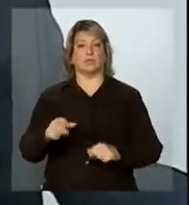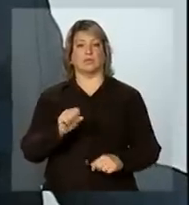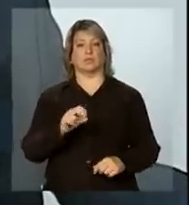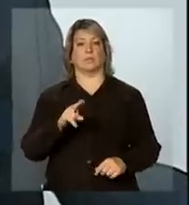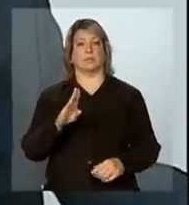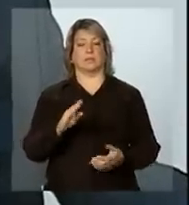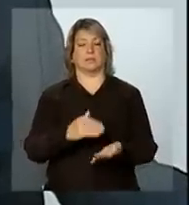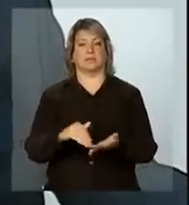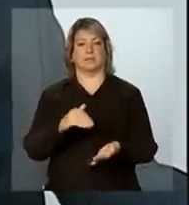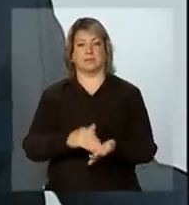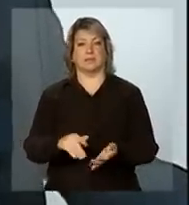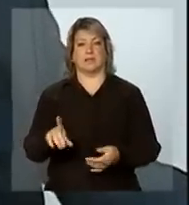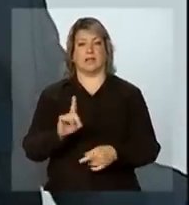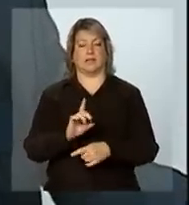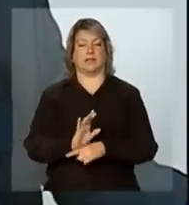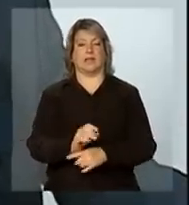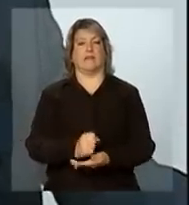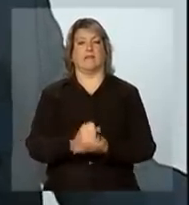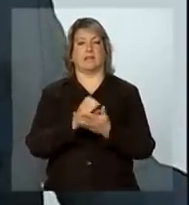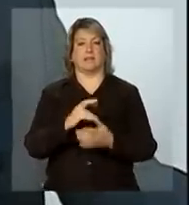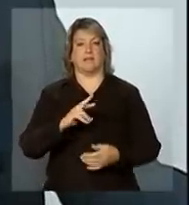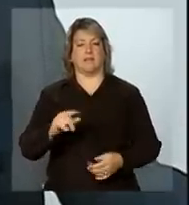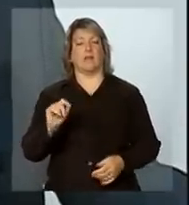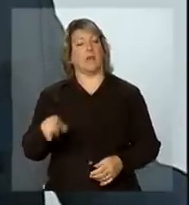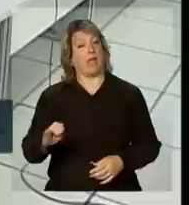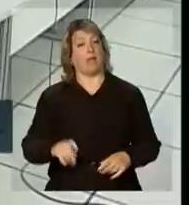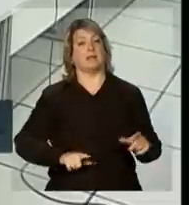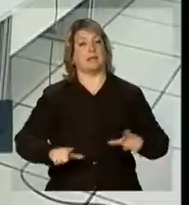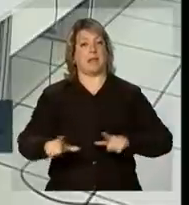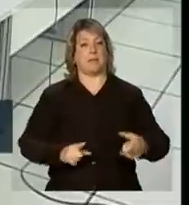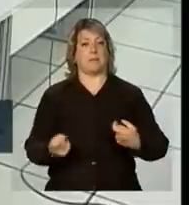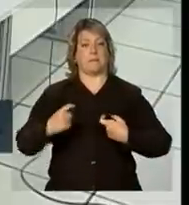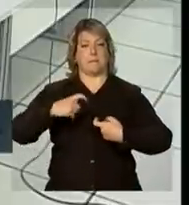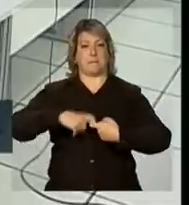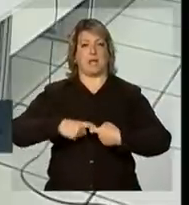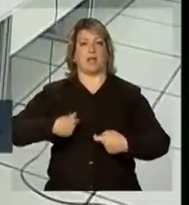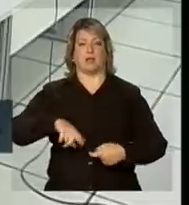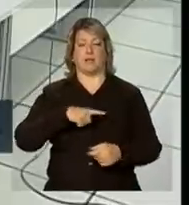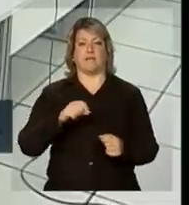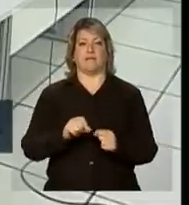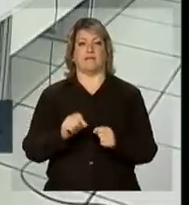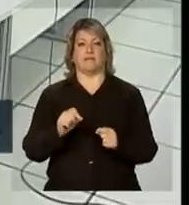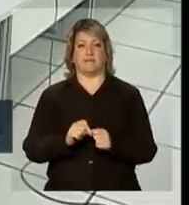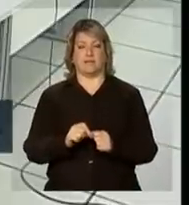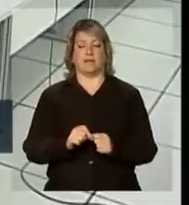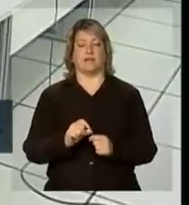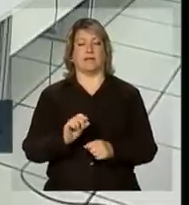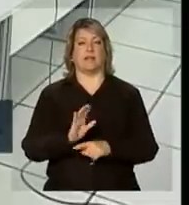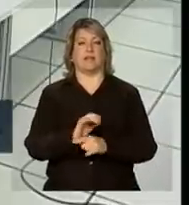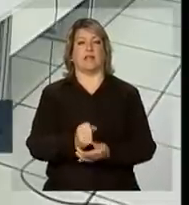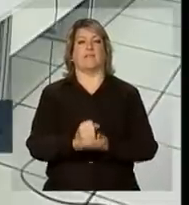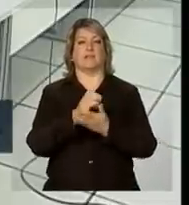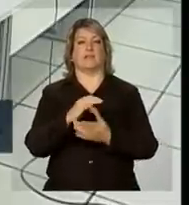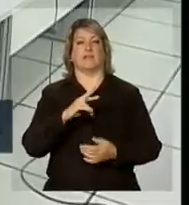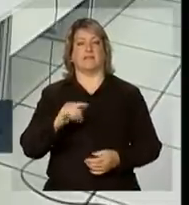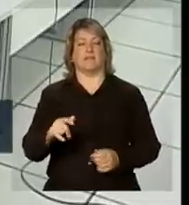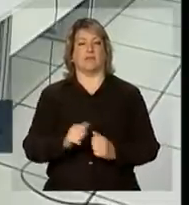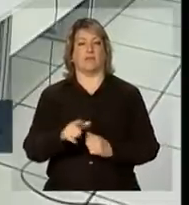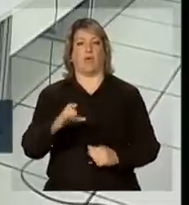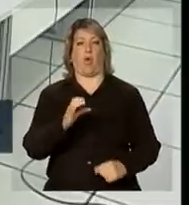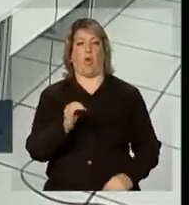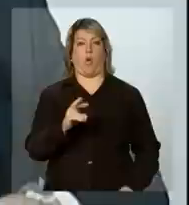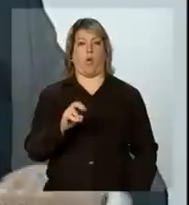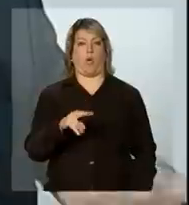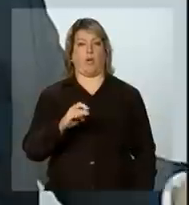subsecretário de Defesa Civil, é o trabalho em parceria que a gente está fazendo com a Defesa Civil Nacional, junto com o Coronel